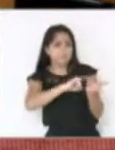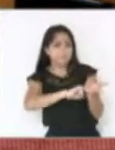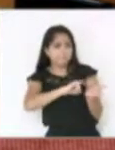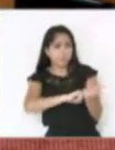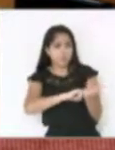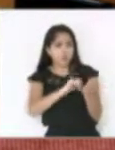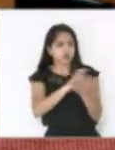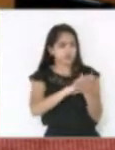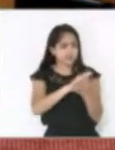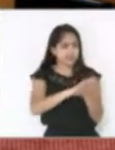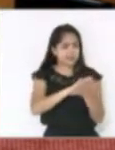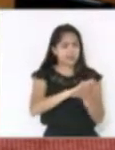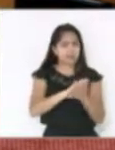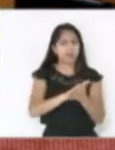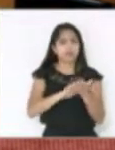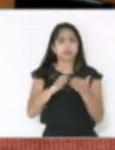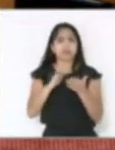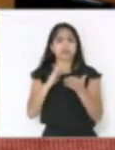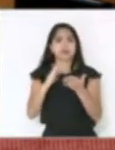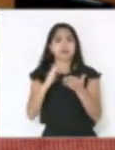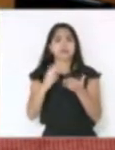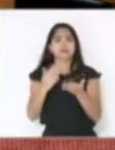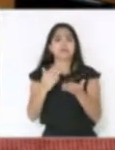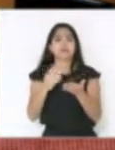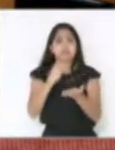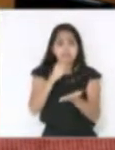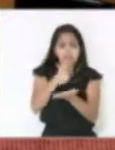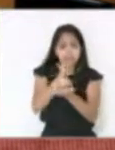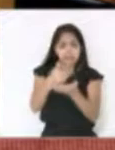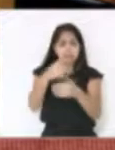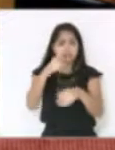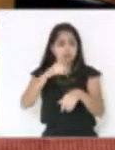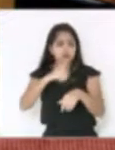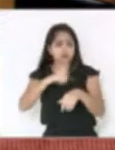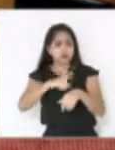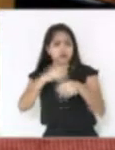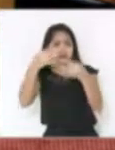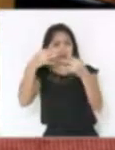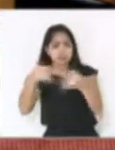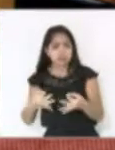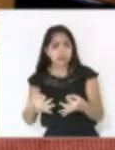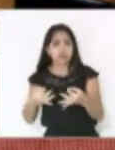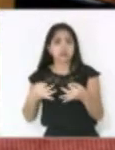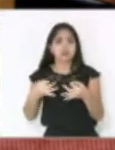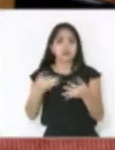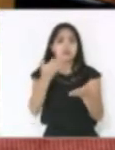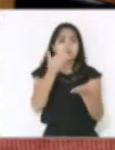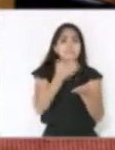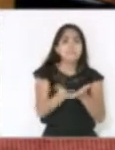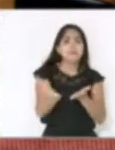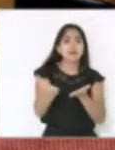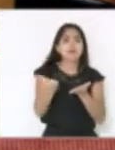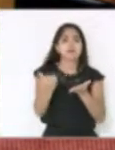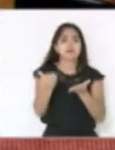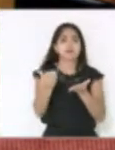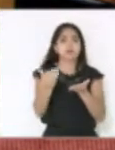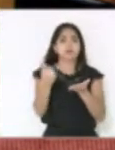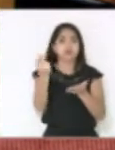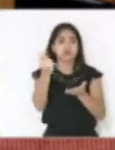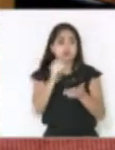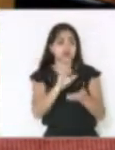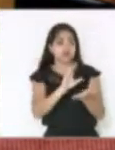não está falido, está nos pagando em dia, pede uma oportunidade de transferir um dinheiro.